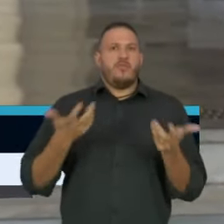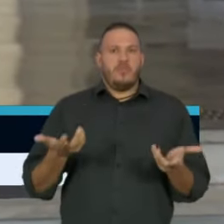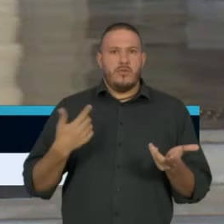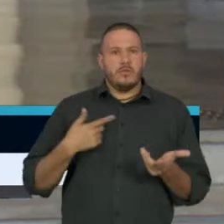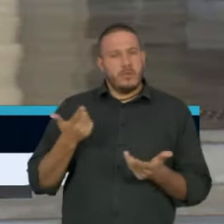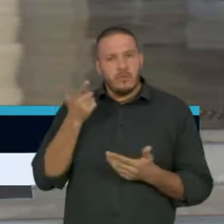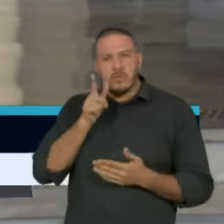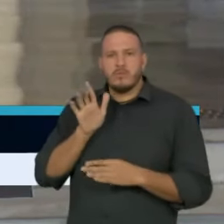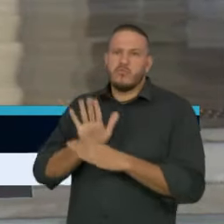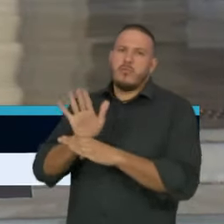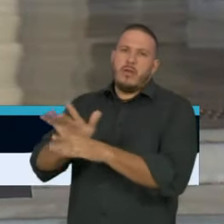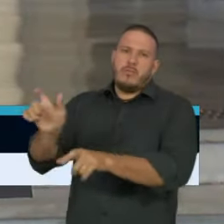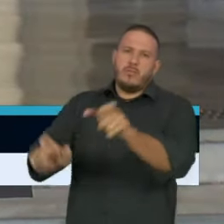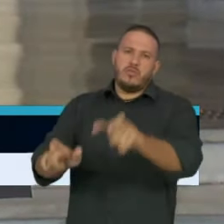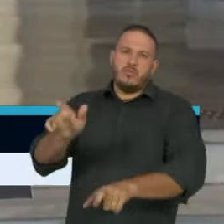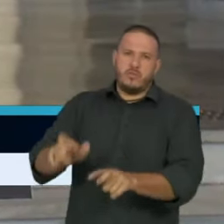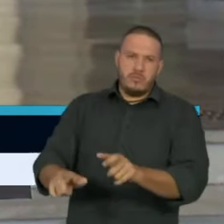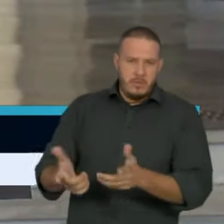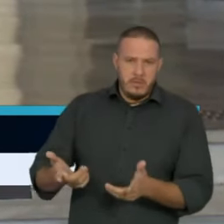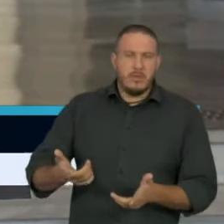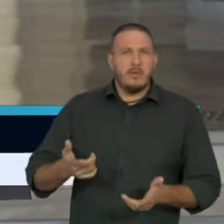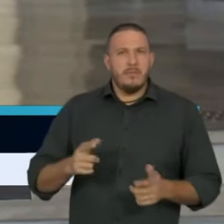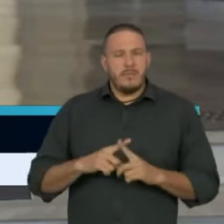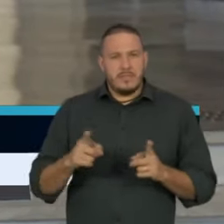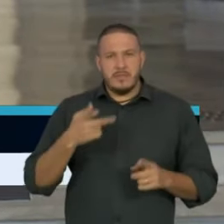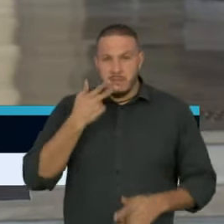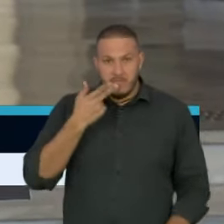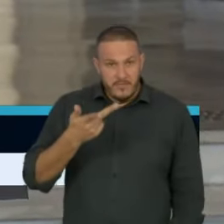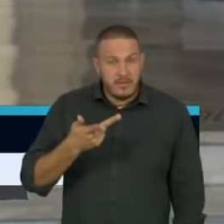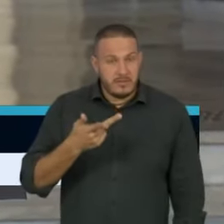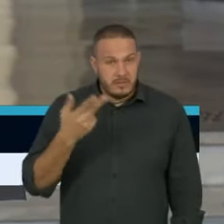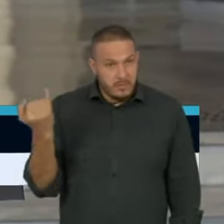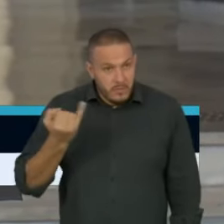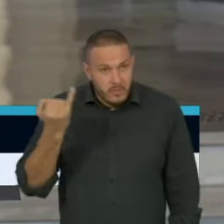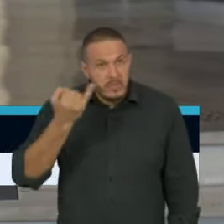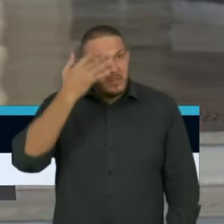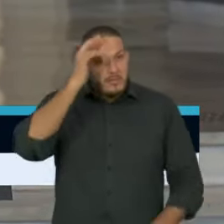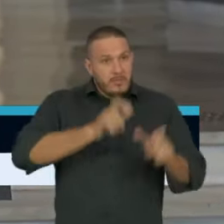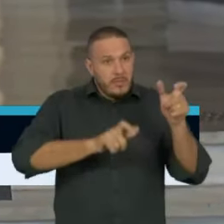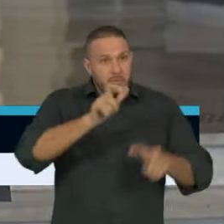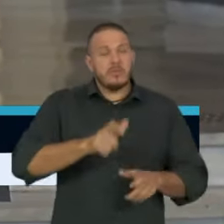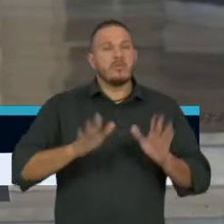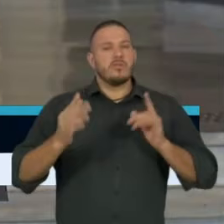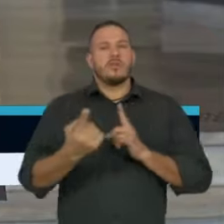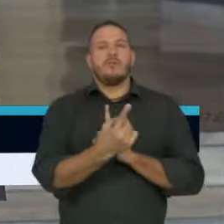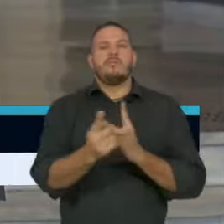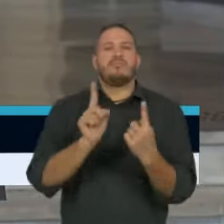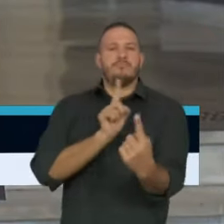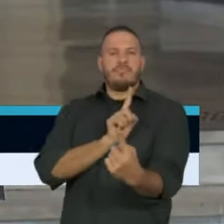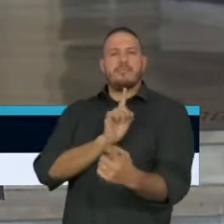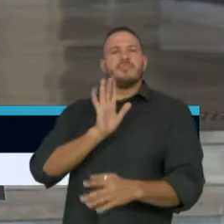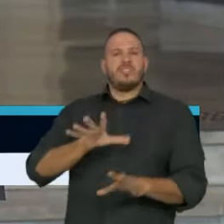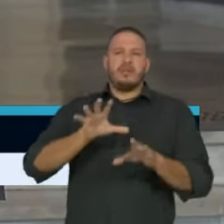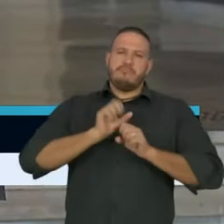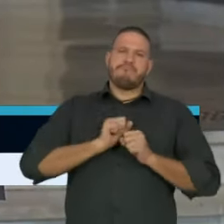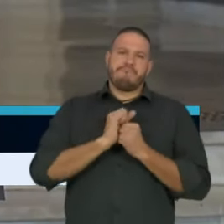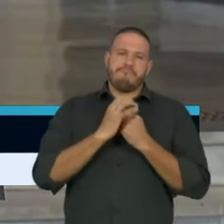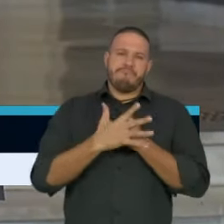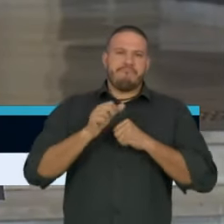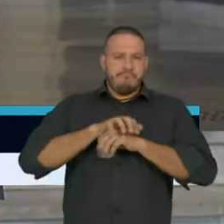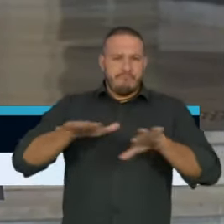novo. Mas são palavras, são testemunhos de quem esteve do outro lado. Não é